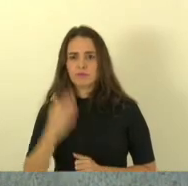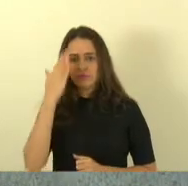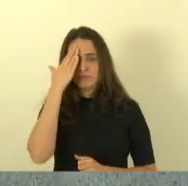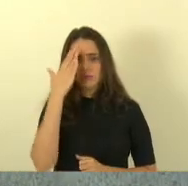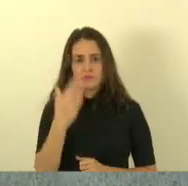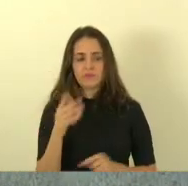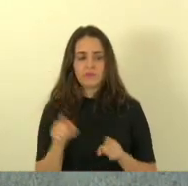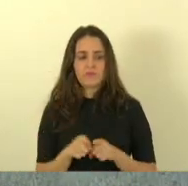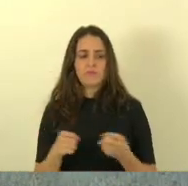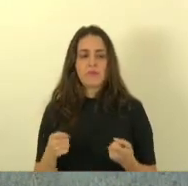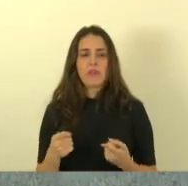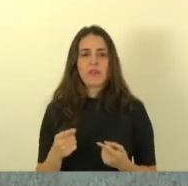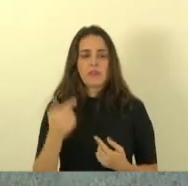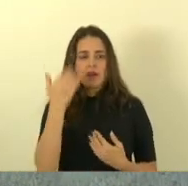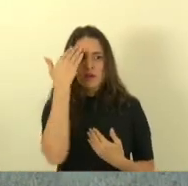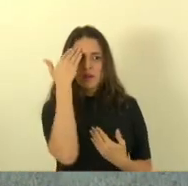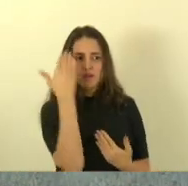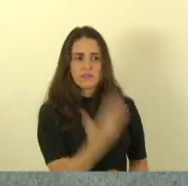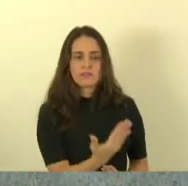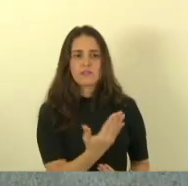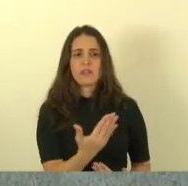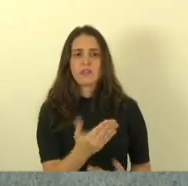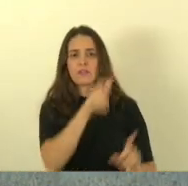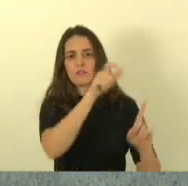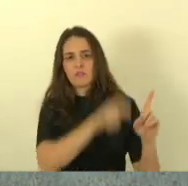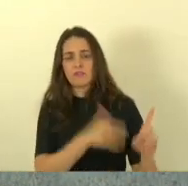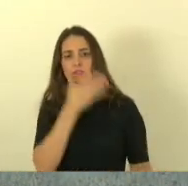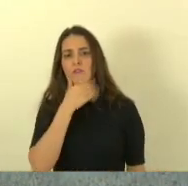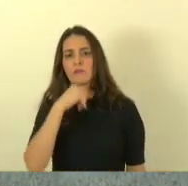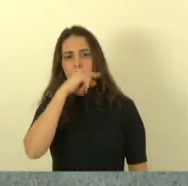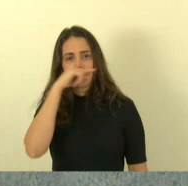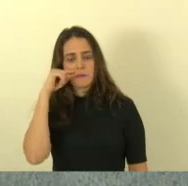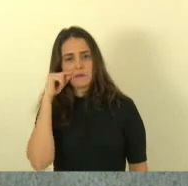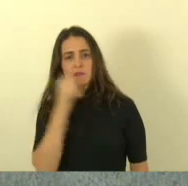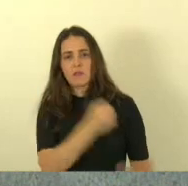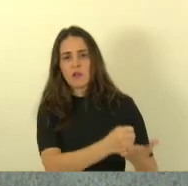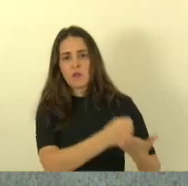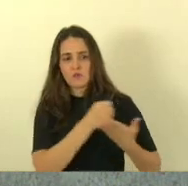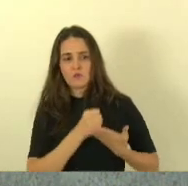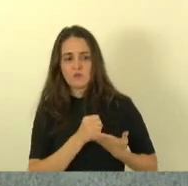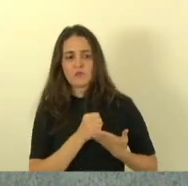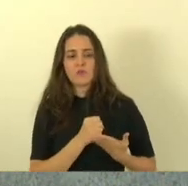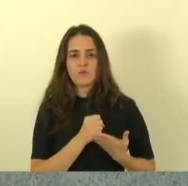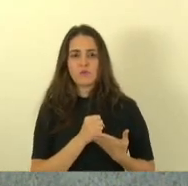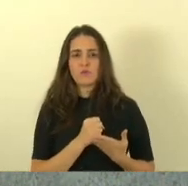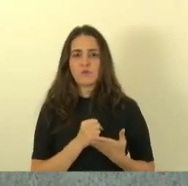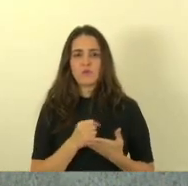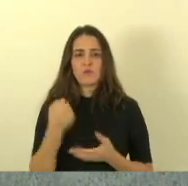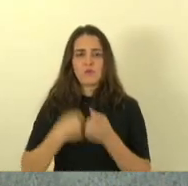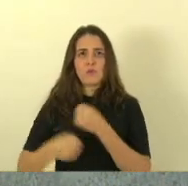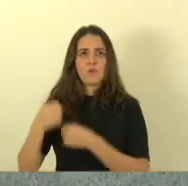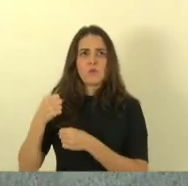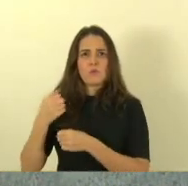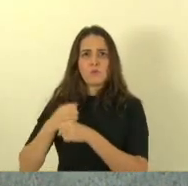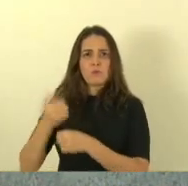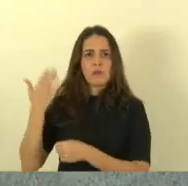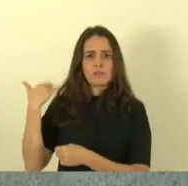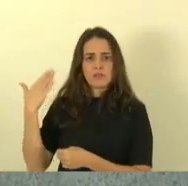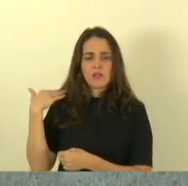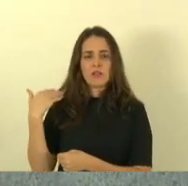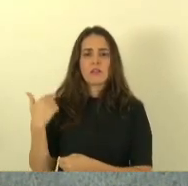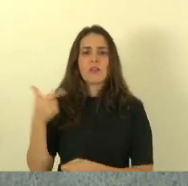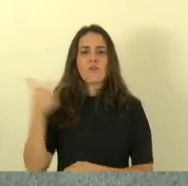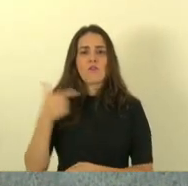inclusive eu quero agradecer vossa excelência pelo auxílio que vossa excelência nos prestou na legislatura passada quando era o vice